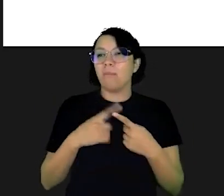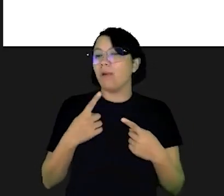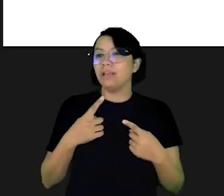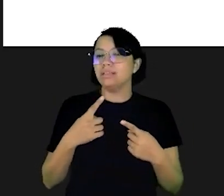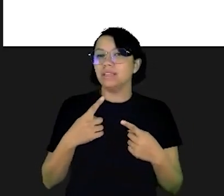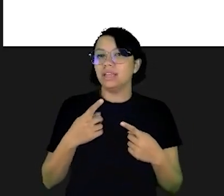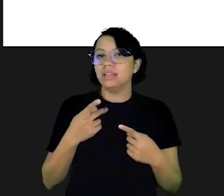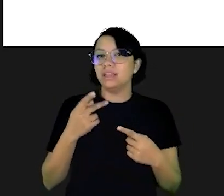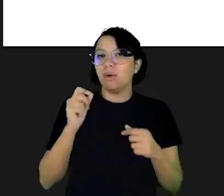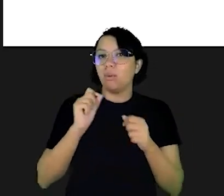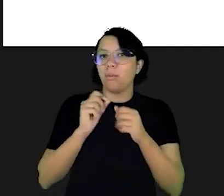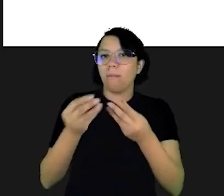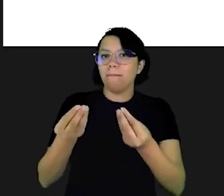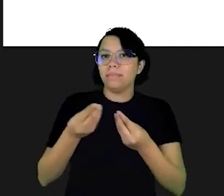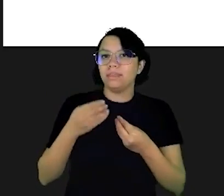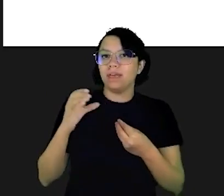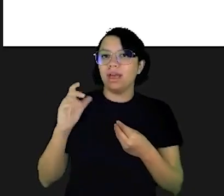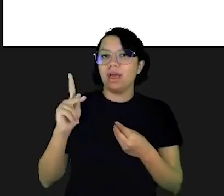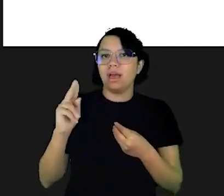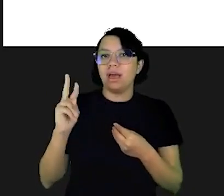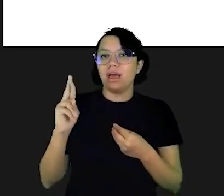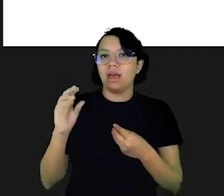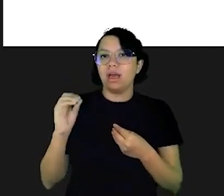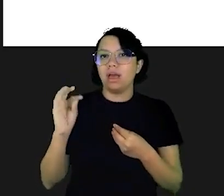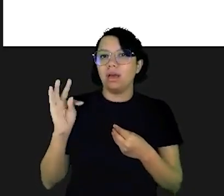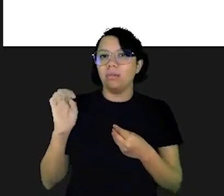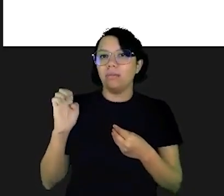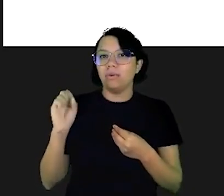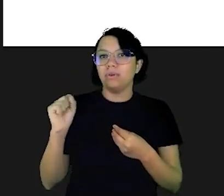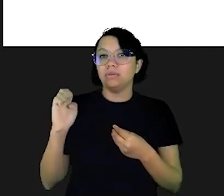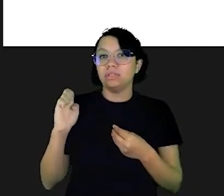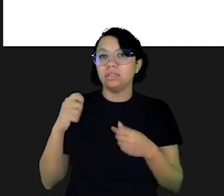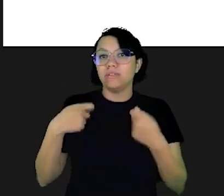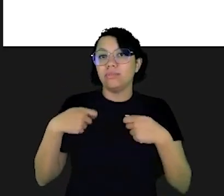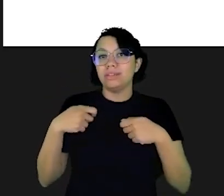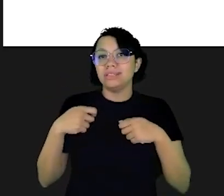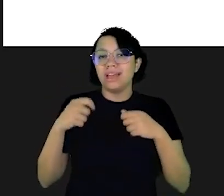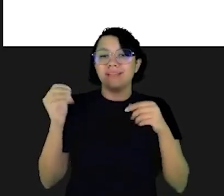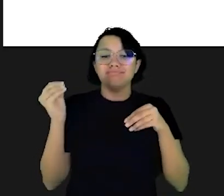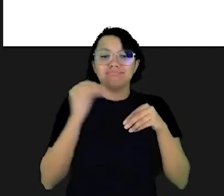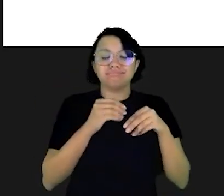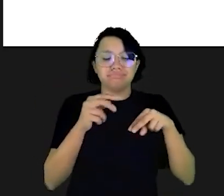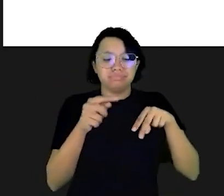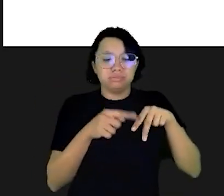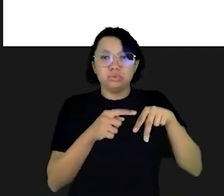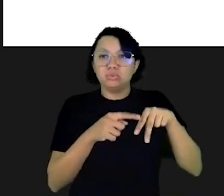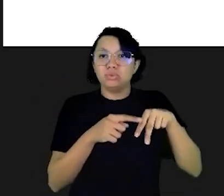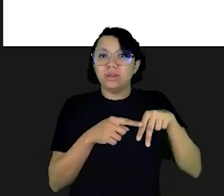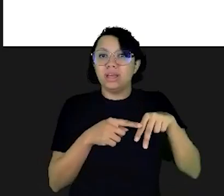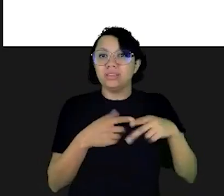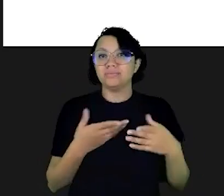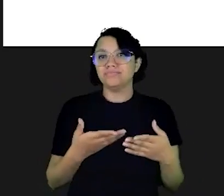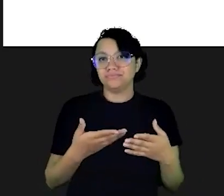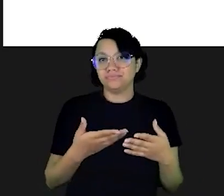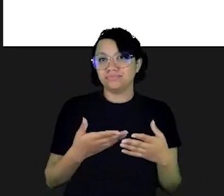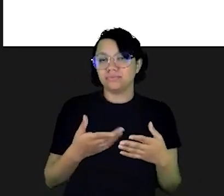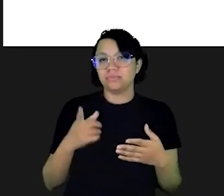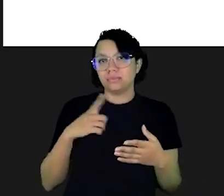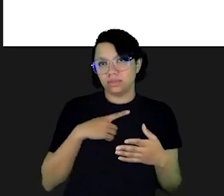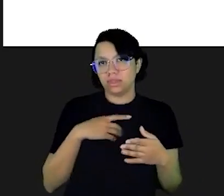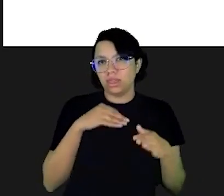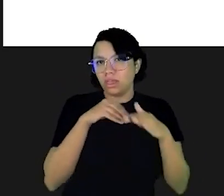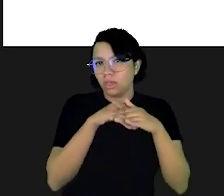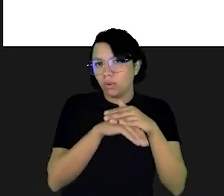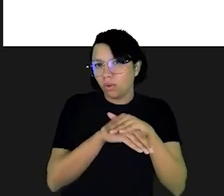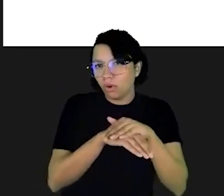plano de saúde mas esse meu plano de saúde não me cobre a prótese que eu vou ter que colocar aqui no meu joelho porque eu vou ok